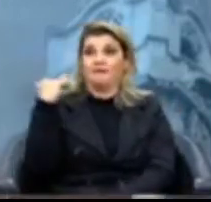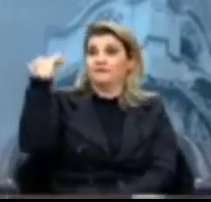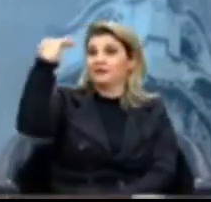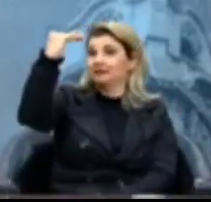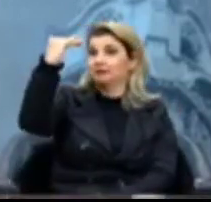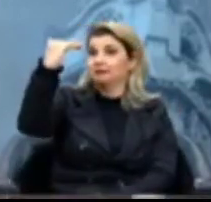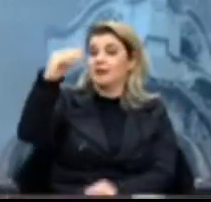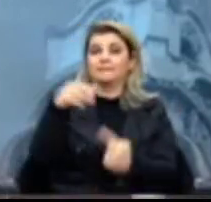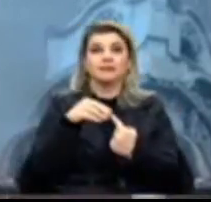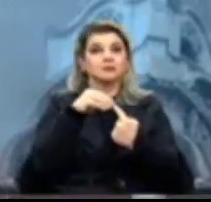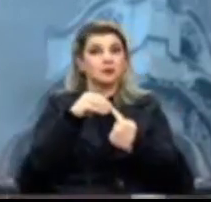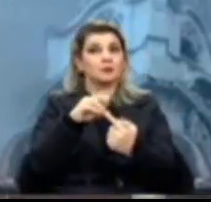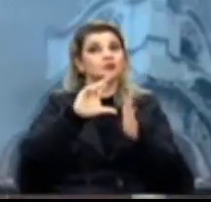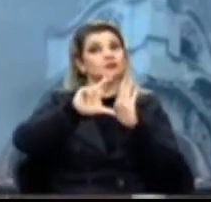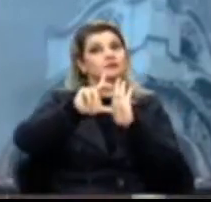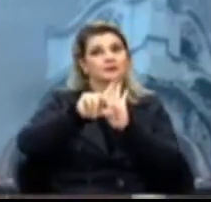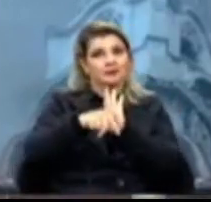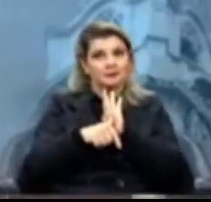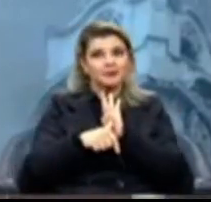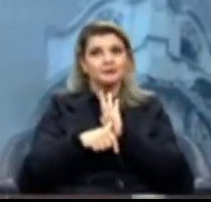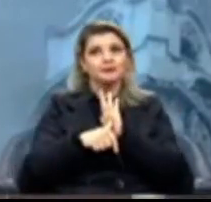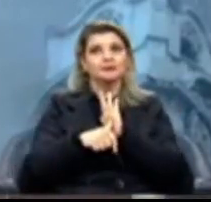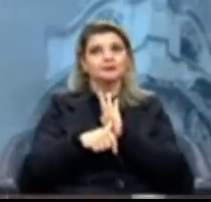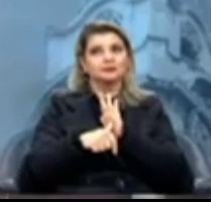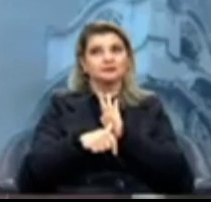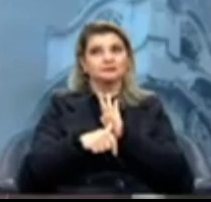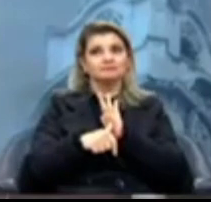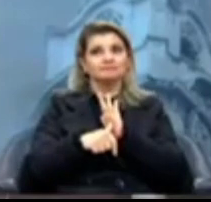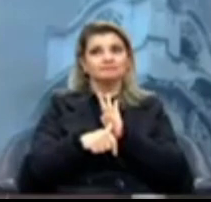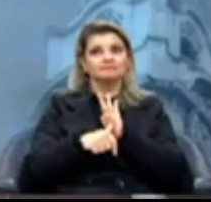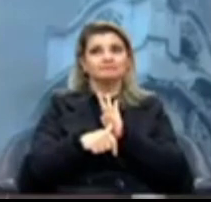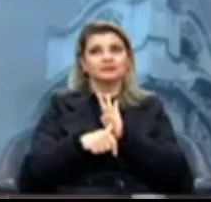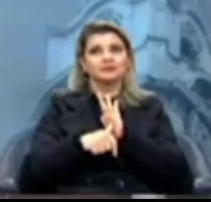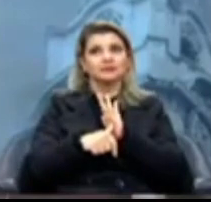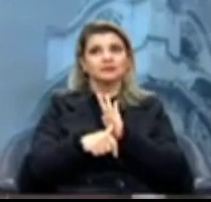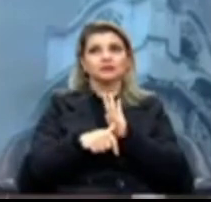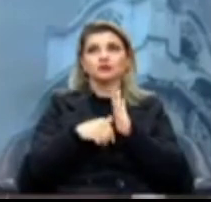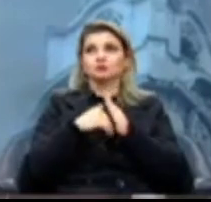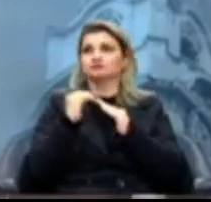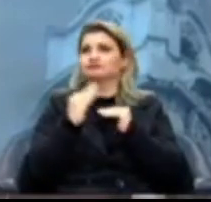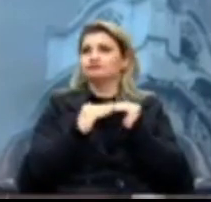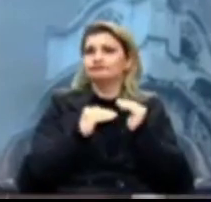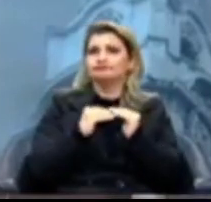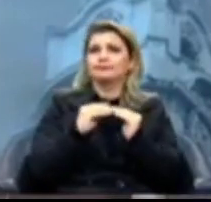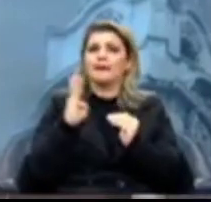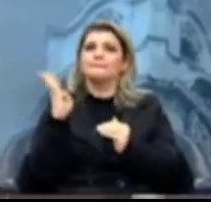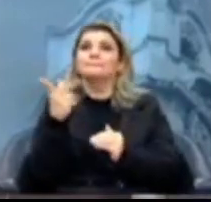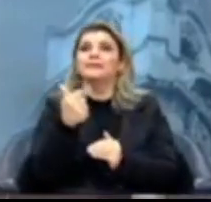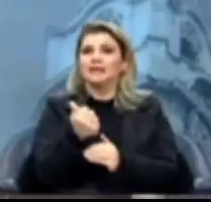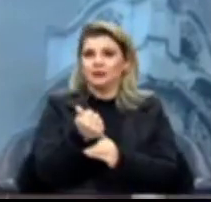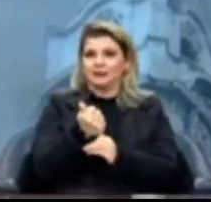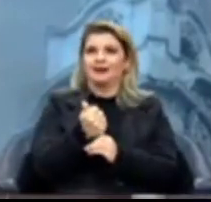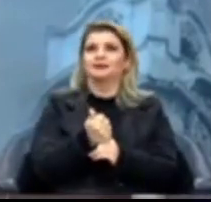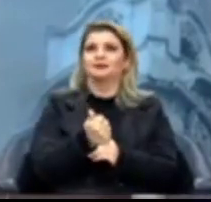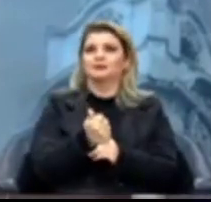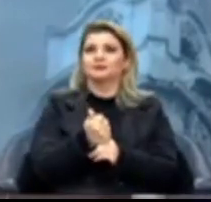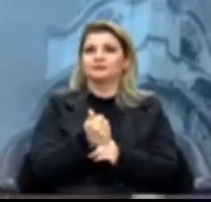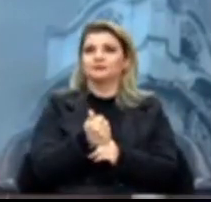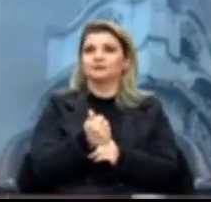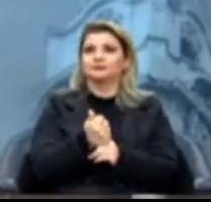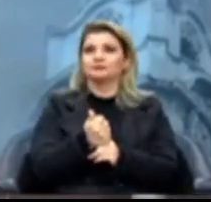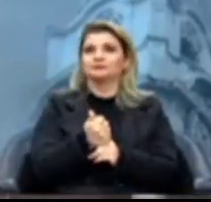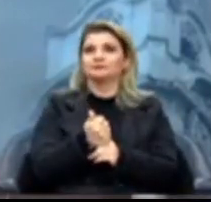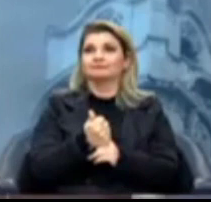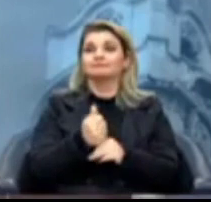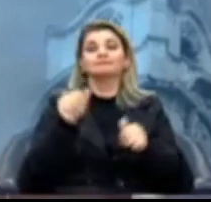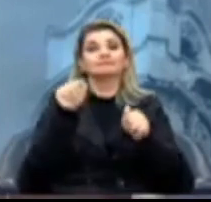principalmente depois de um aporte praticamente bilionário, vamos chamar assim, que está